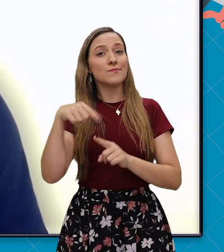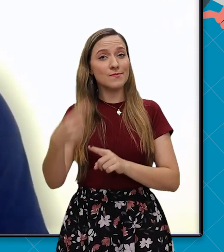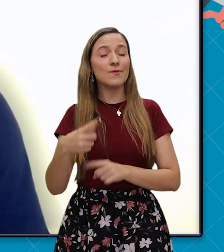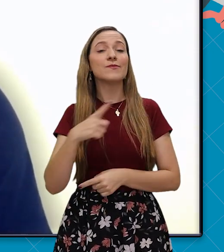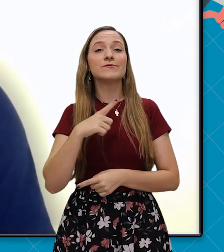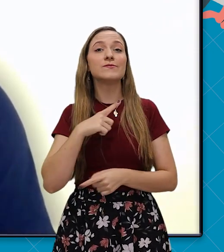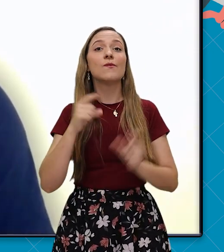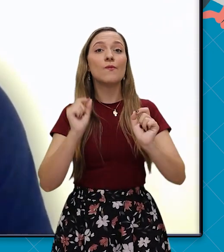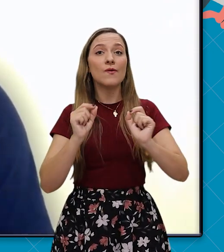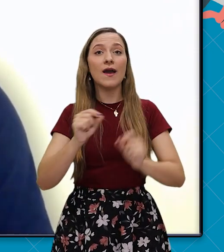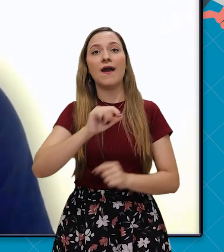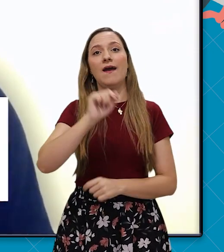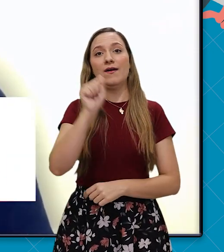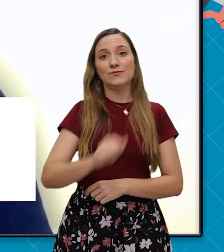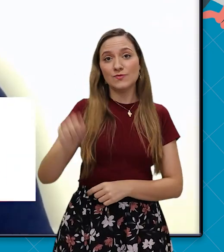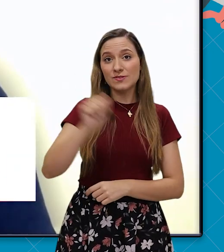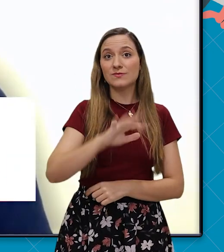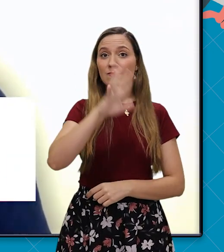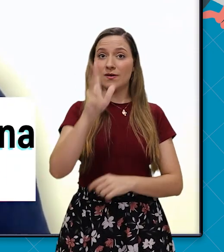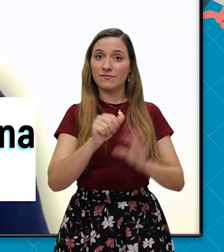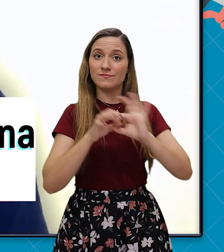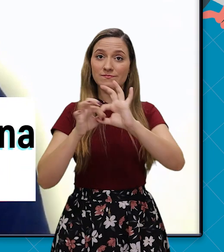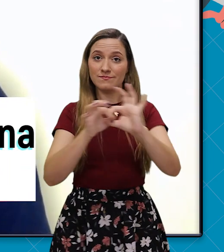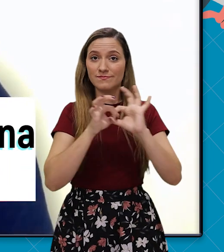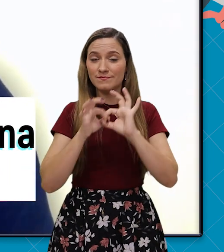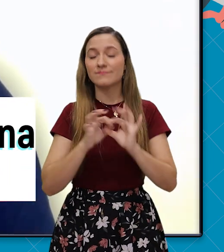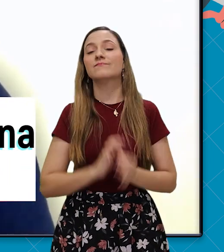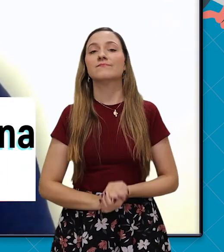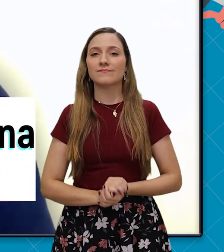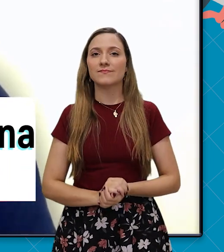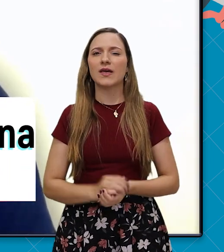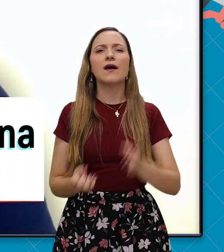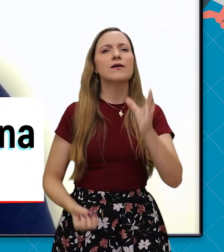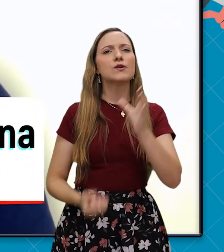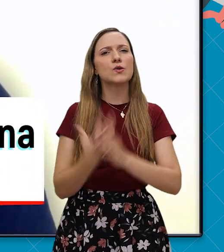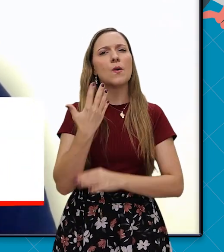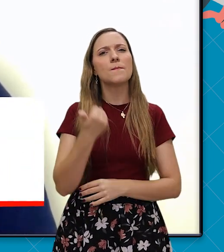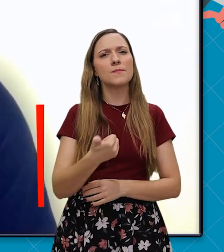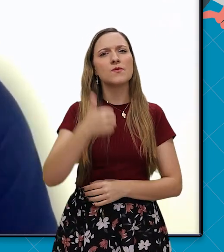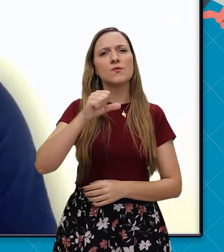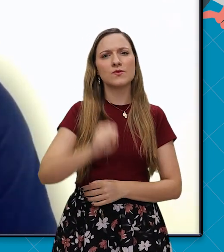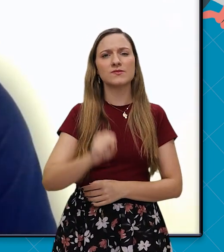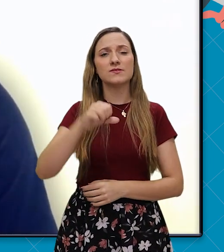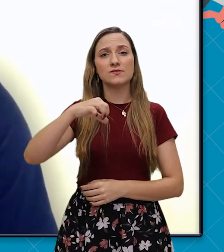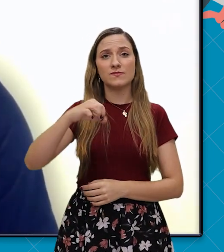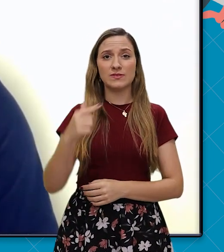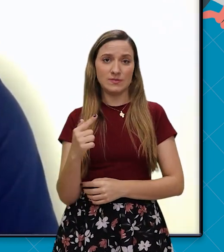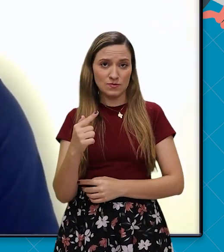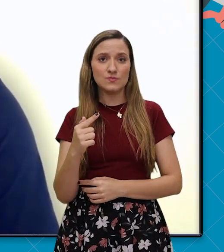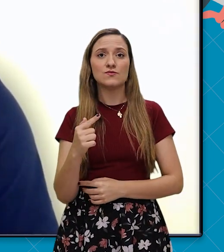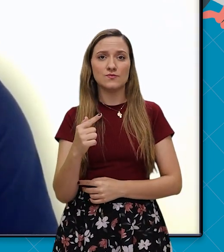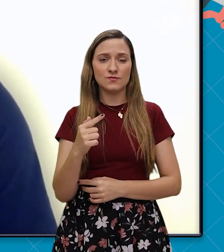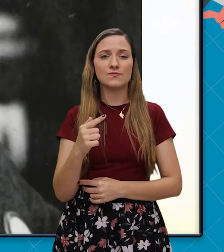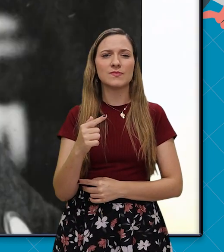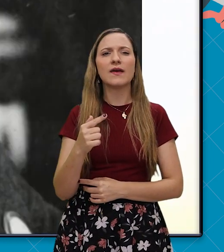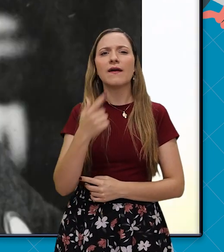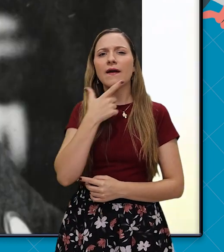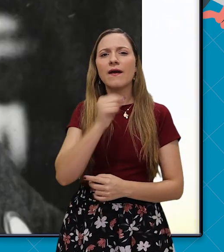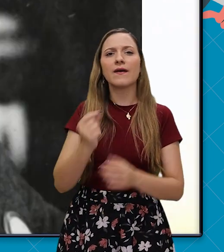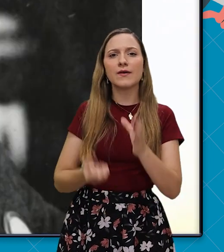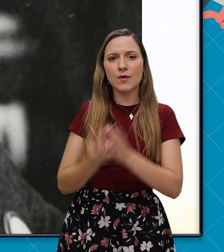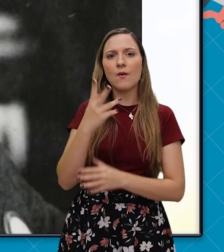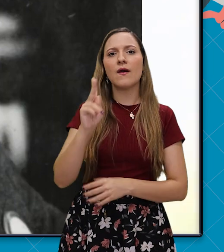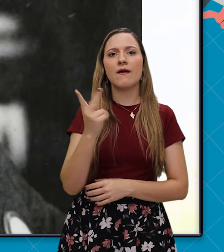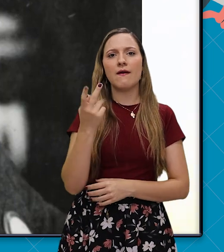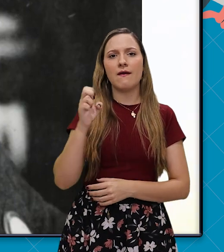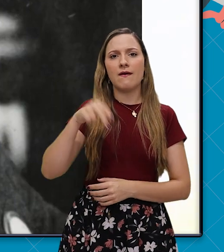renomeada para associação panafricana, foi criada em 1897 por